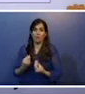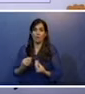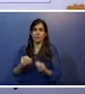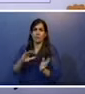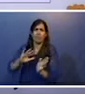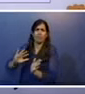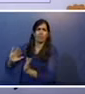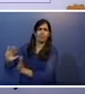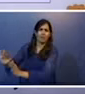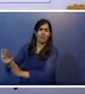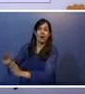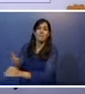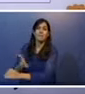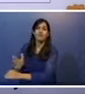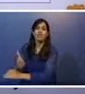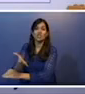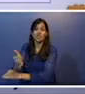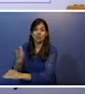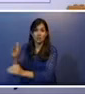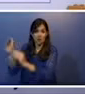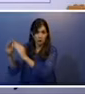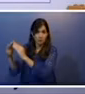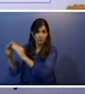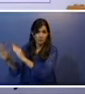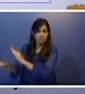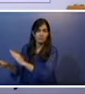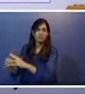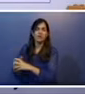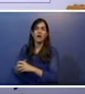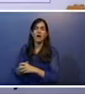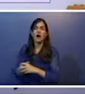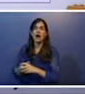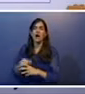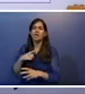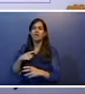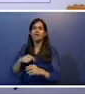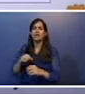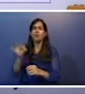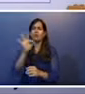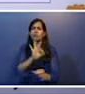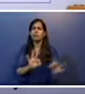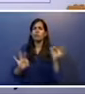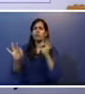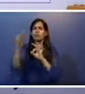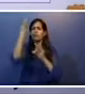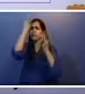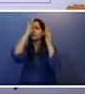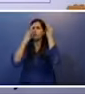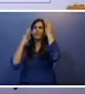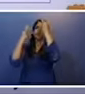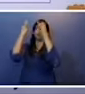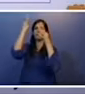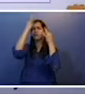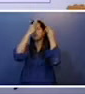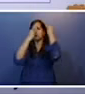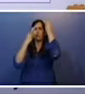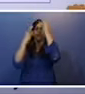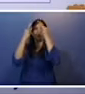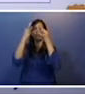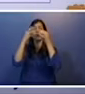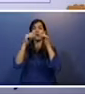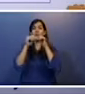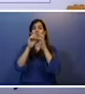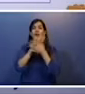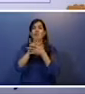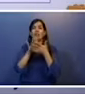porta de uma peixaria. Em chame de moscas, lhe cobrem o rosto, sem que faça um gesto